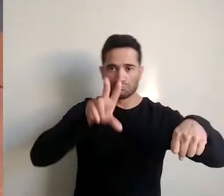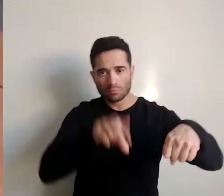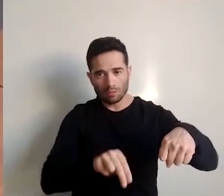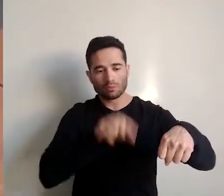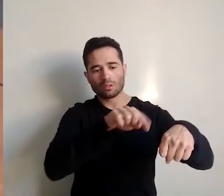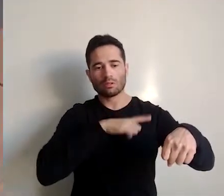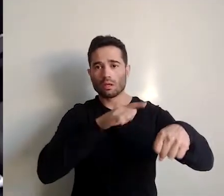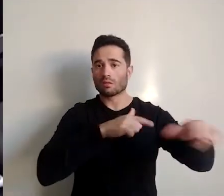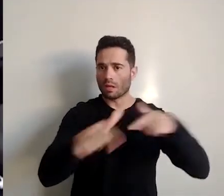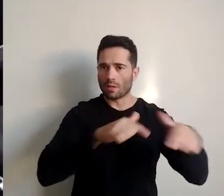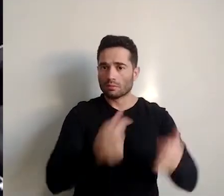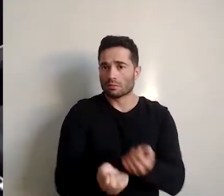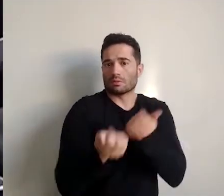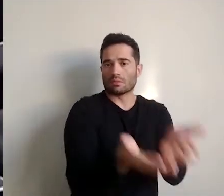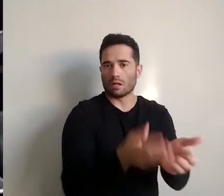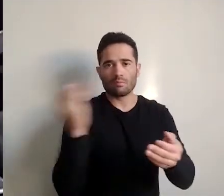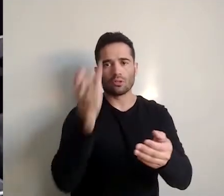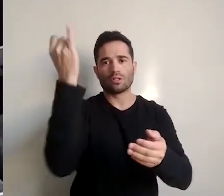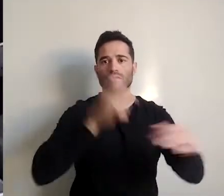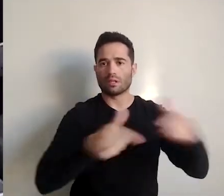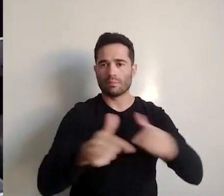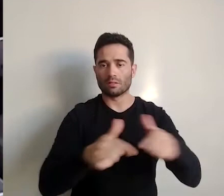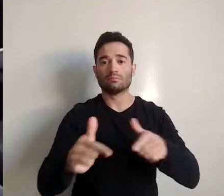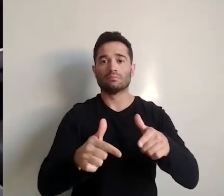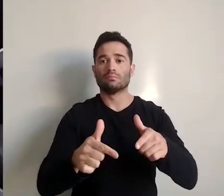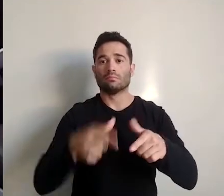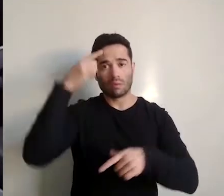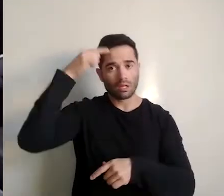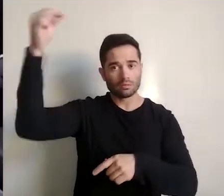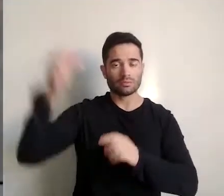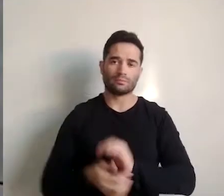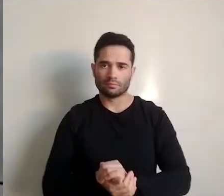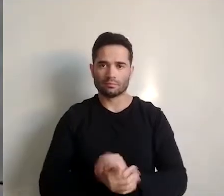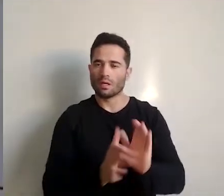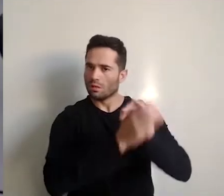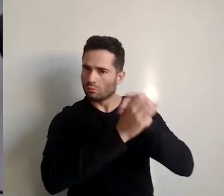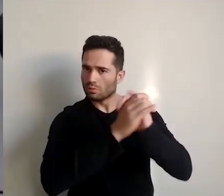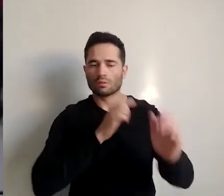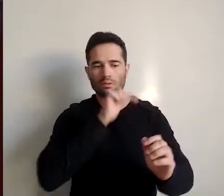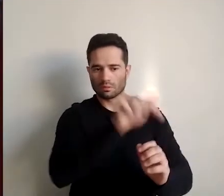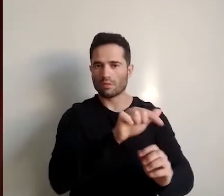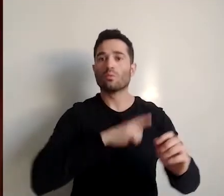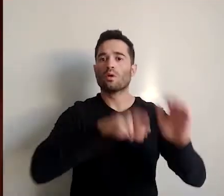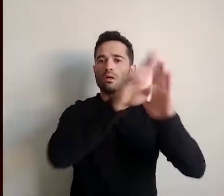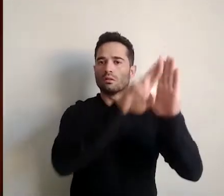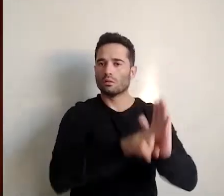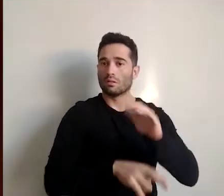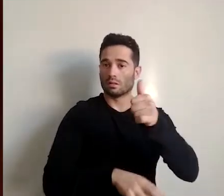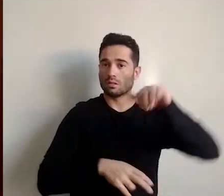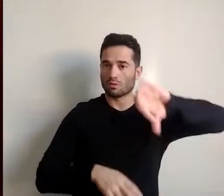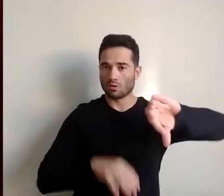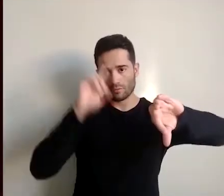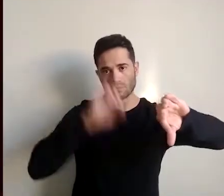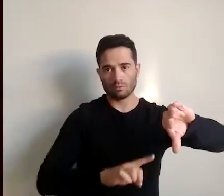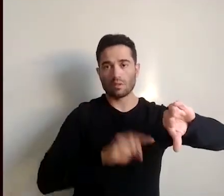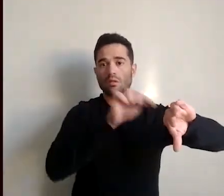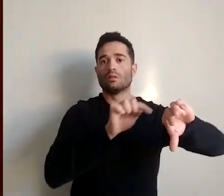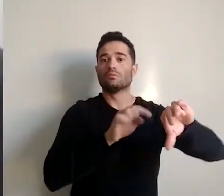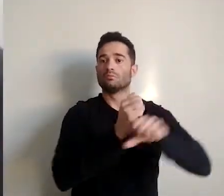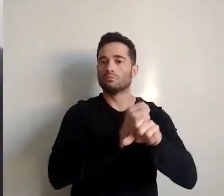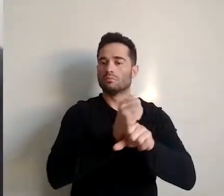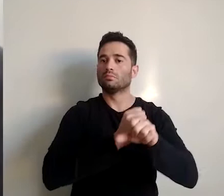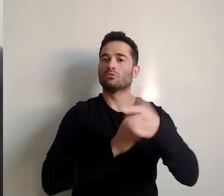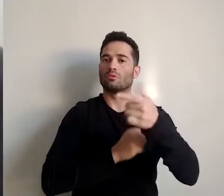relevante serviço para a educação superior. As honrarias foram instituídas pela Resolução 19 de 2018.